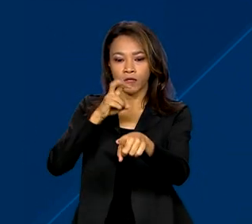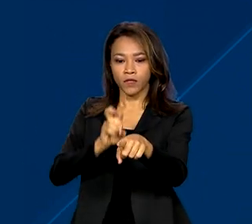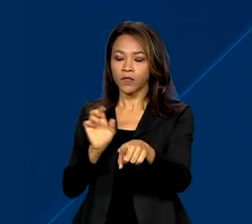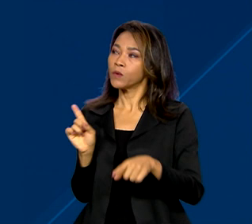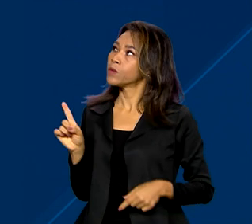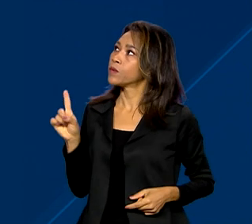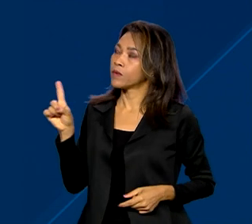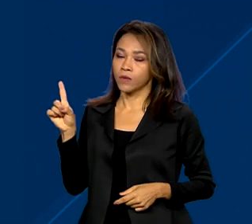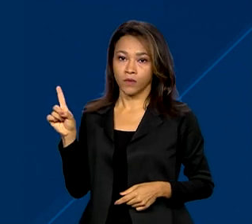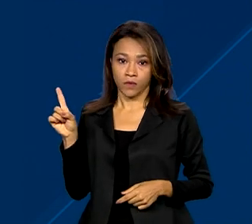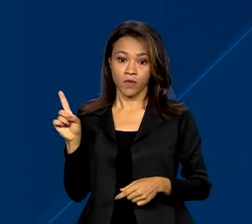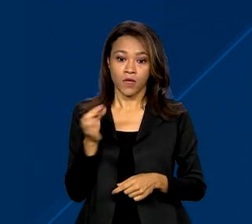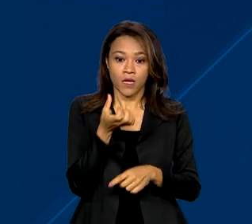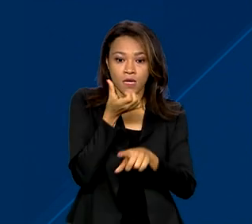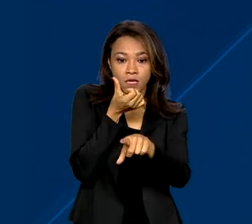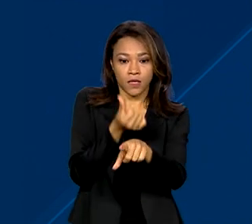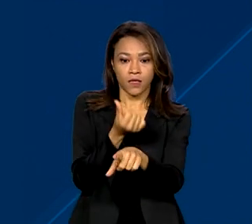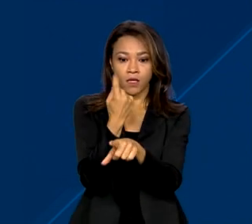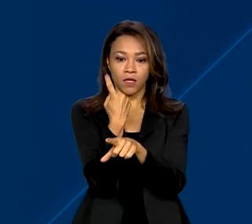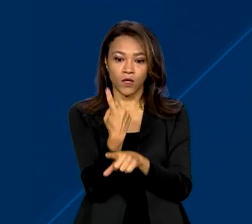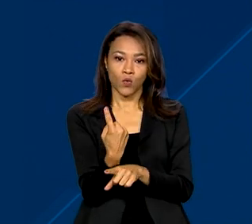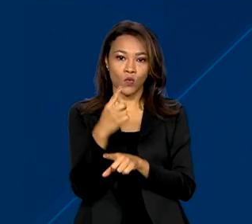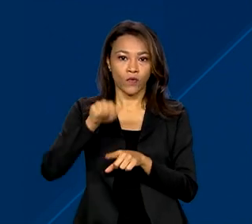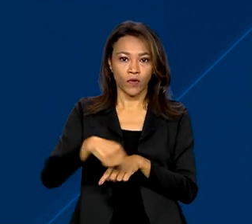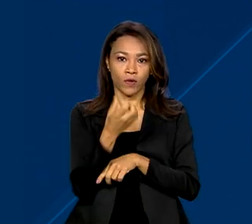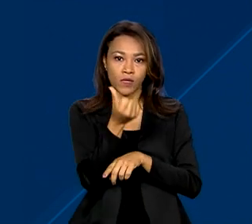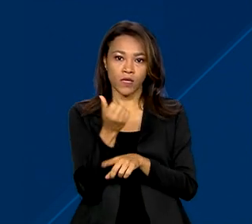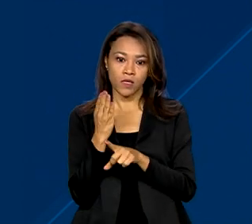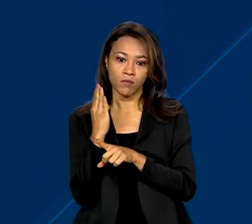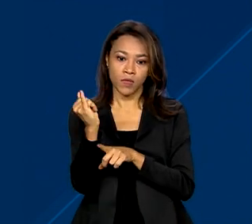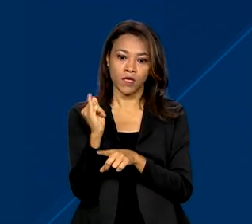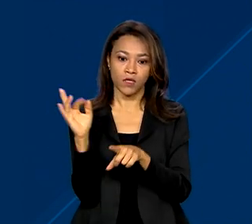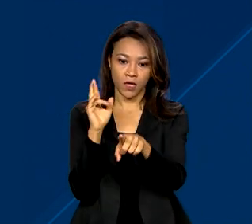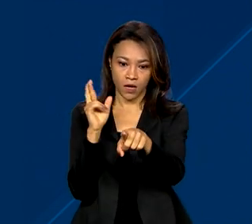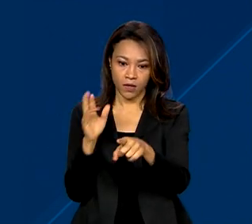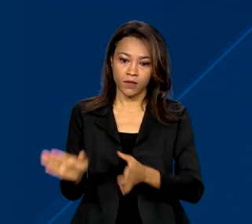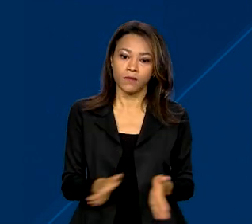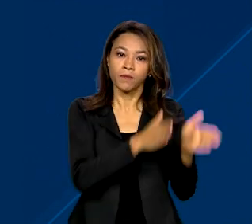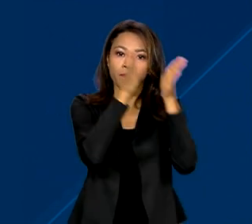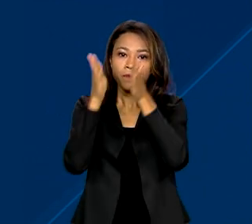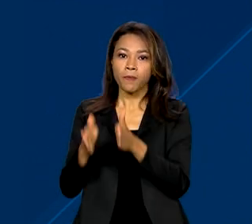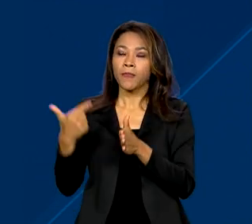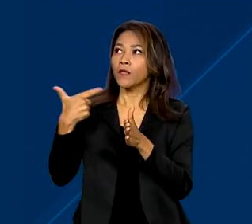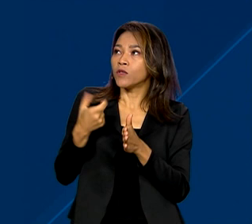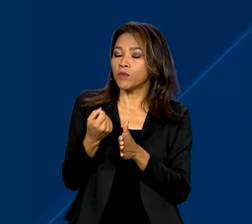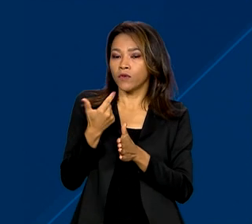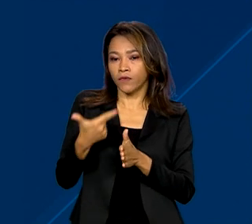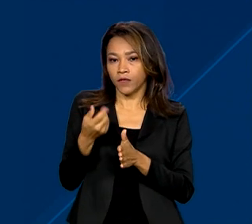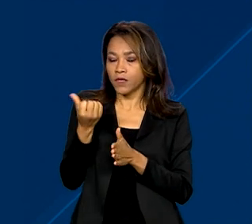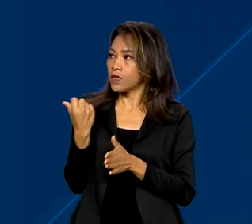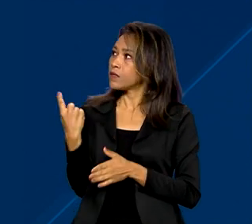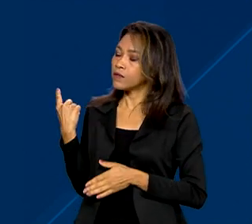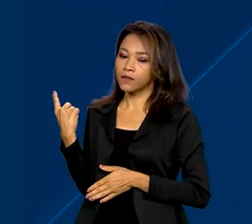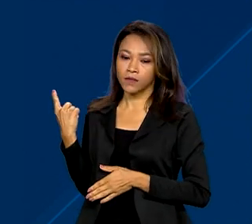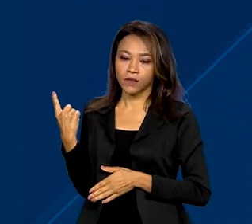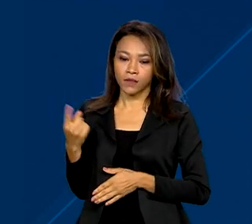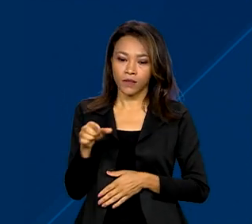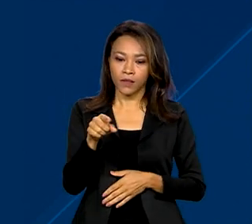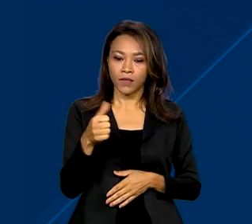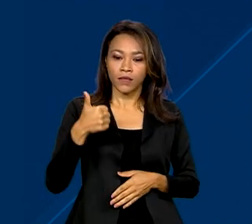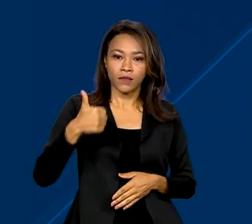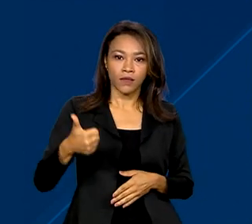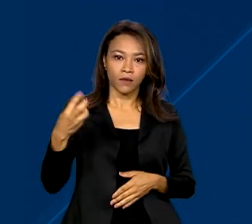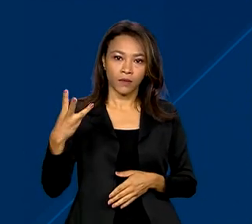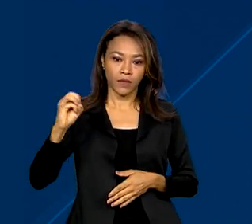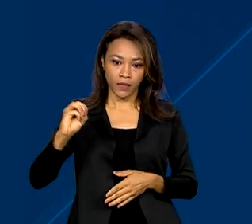superar os gastos em R 61,6 bilhões e, em 2026, R 130,8